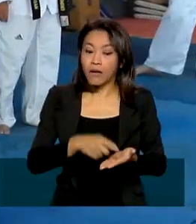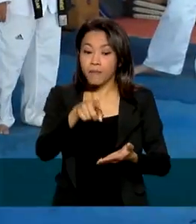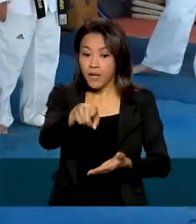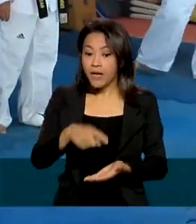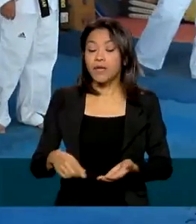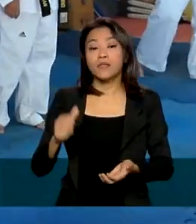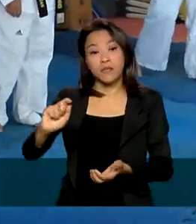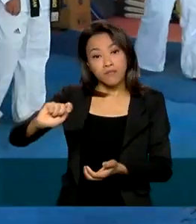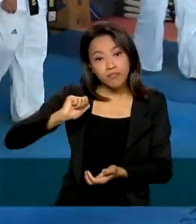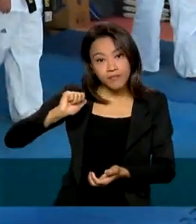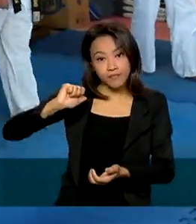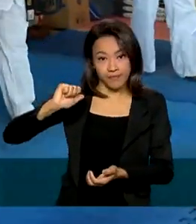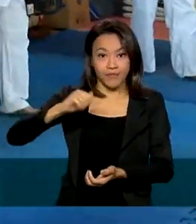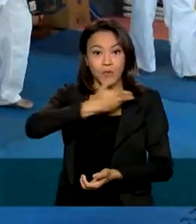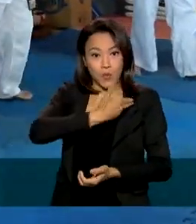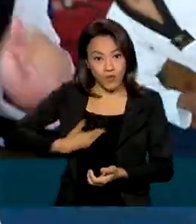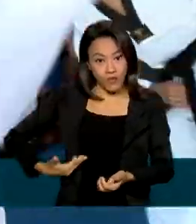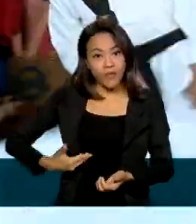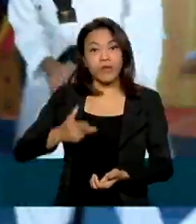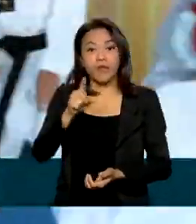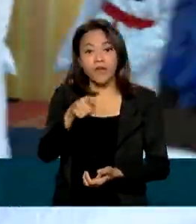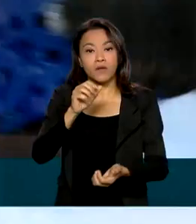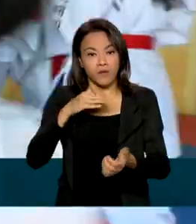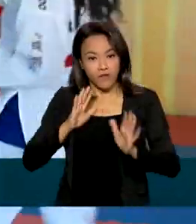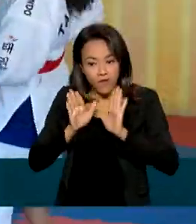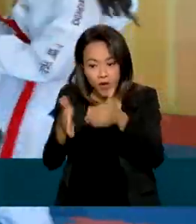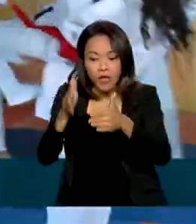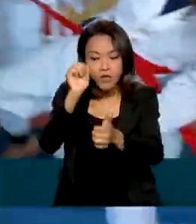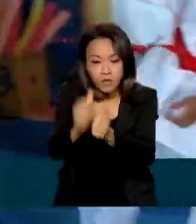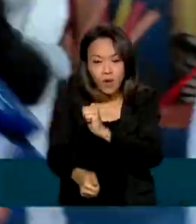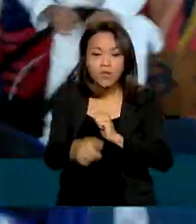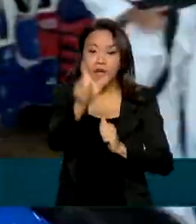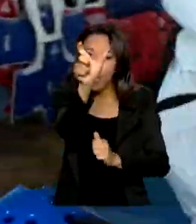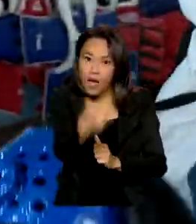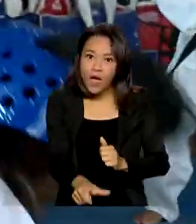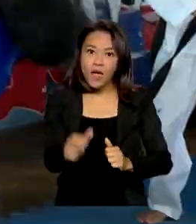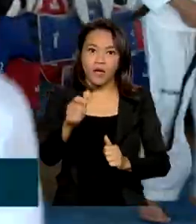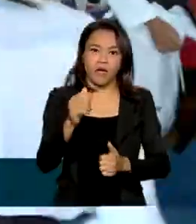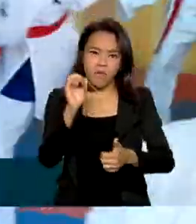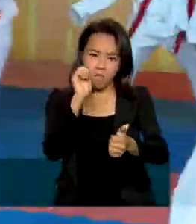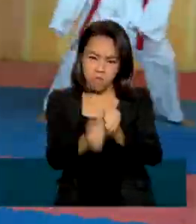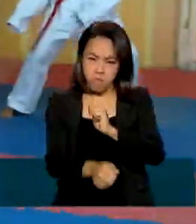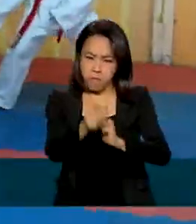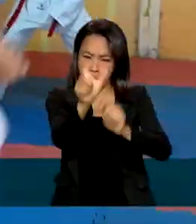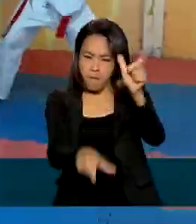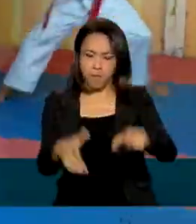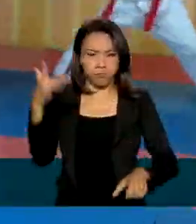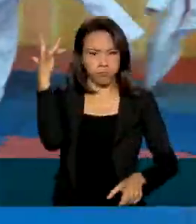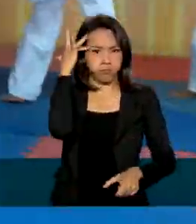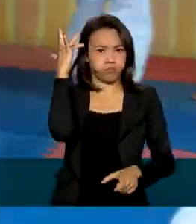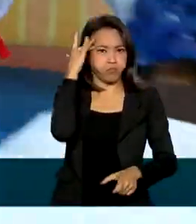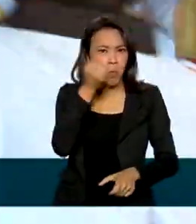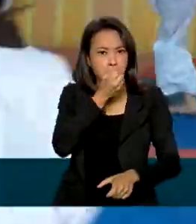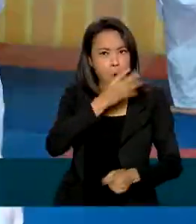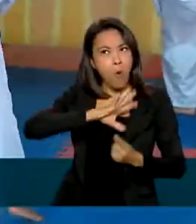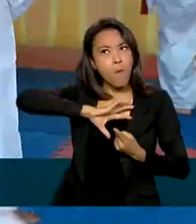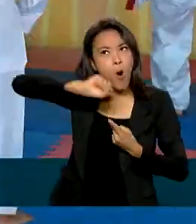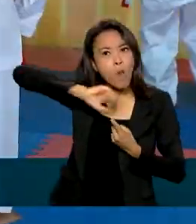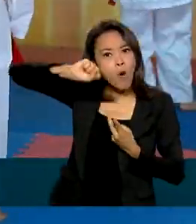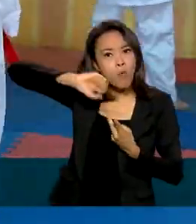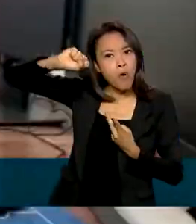de patrocínio individual no esporte, é destinado a atletas de alto rendimento que obtêm bons resultados em